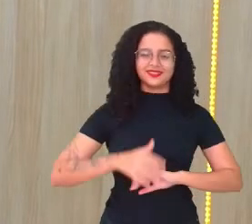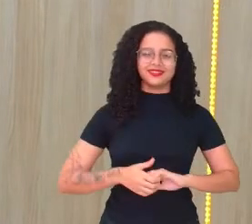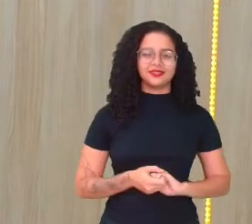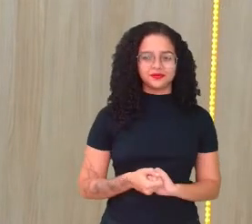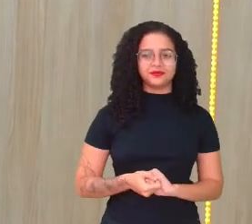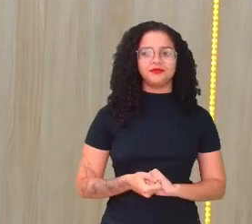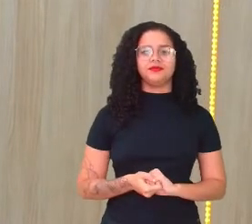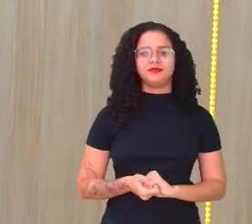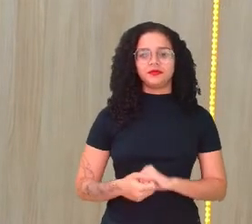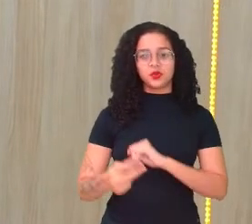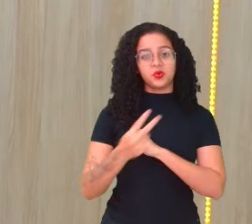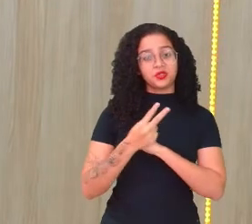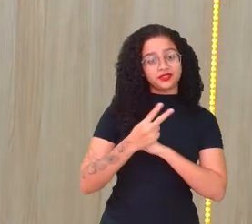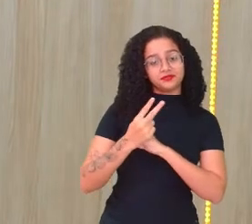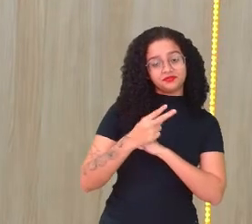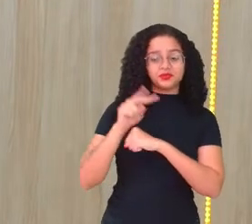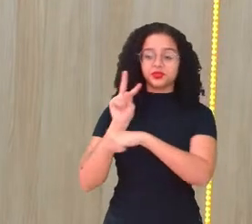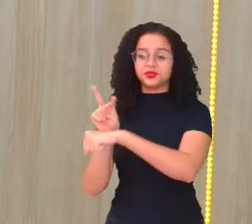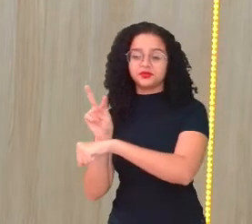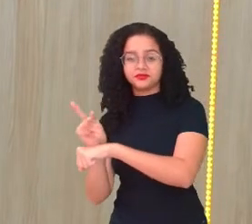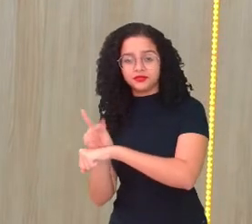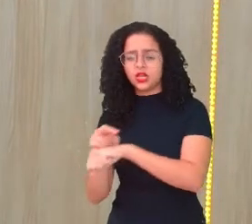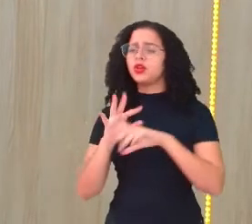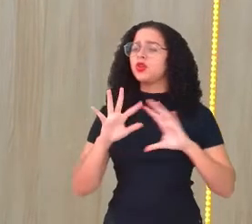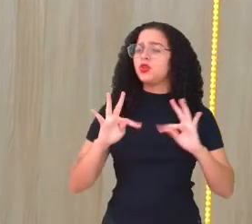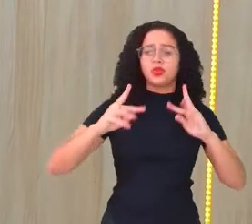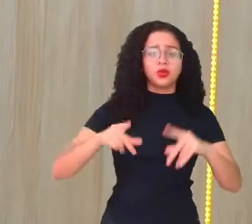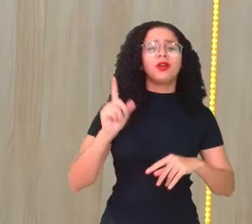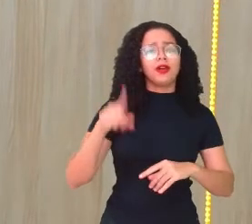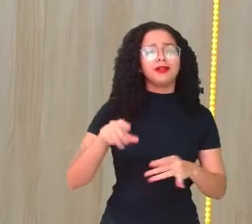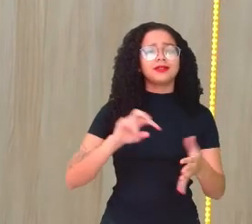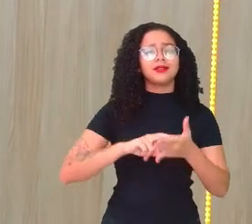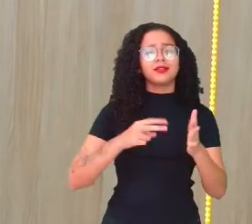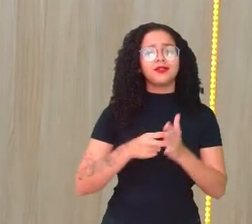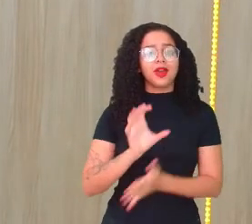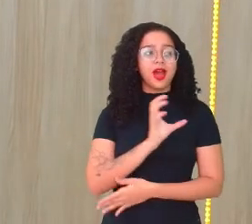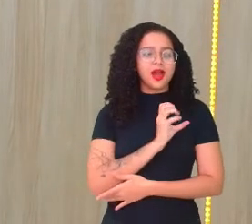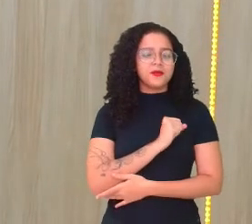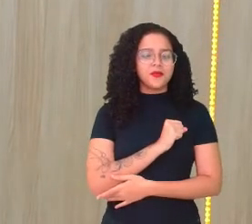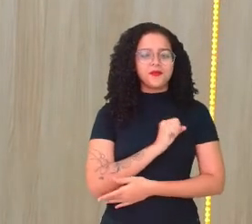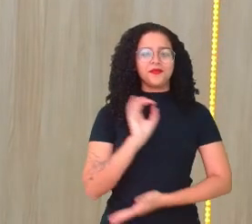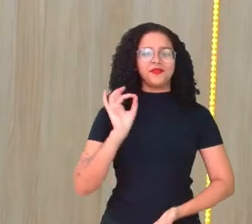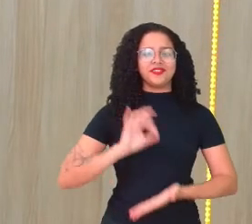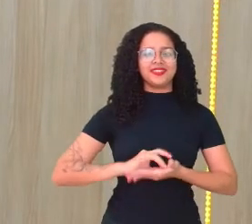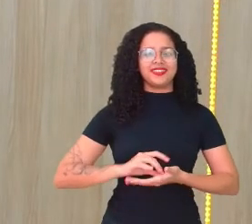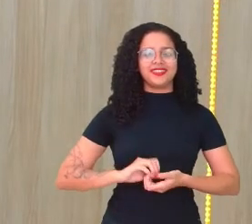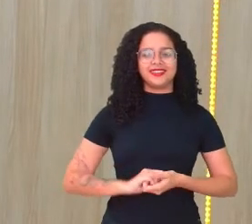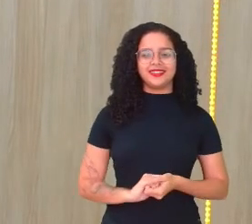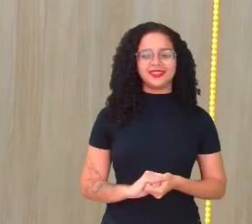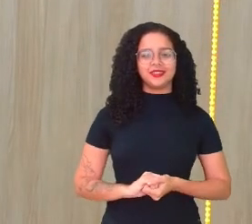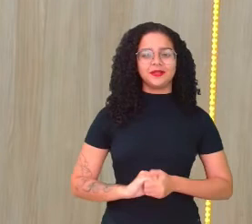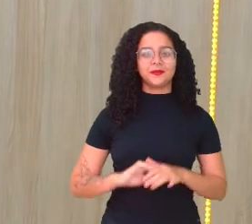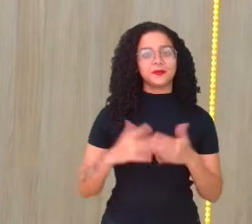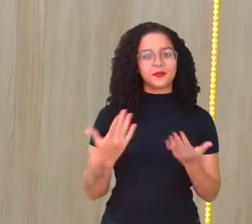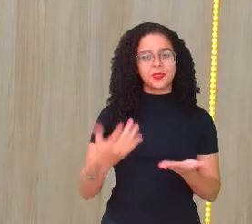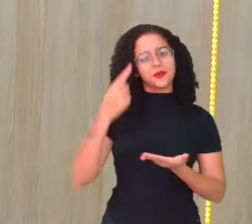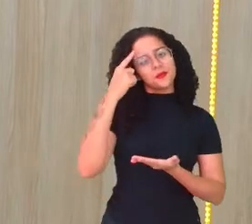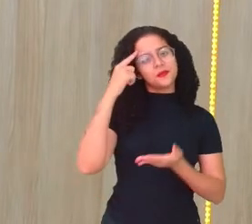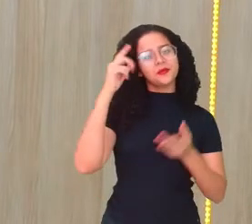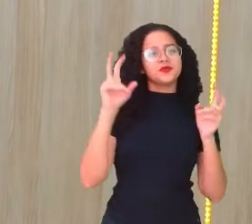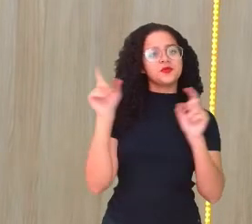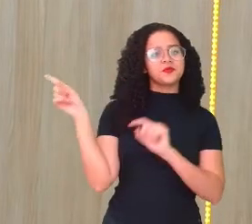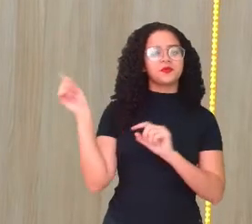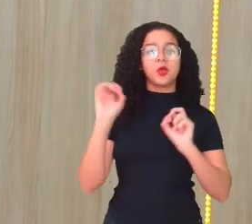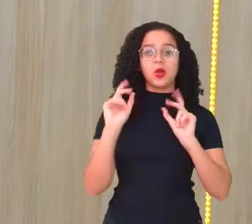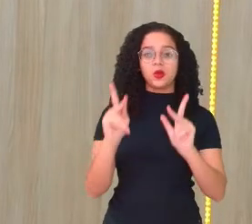Cuidar de si, cuidar do próximo, tudo isso é ato de amor, não é verdade? Pois é. Então, pensa nisso,